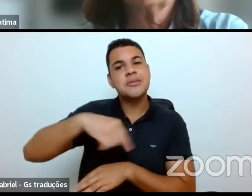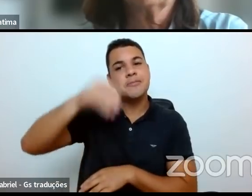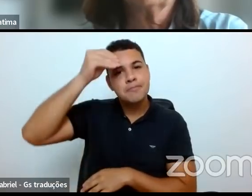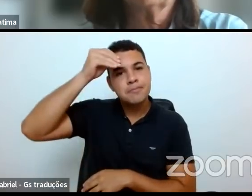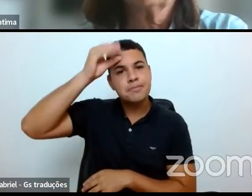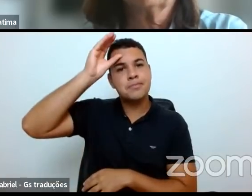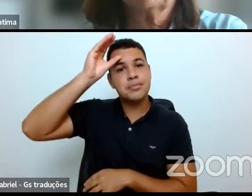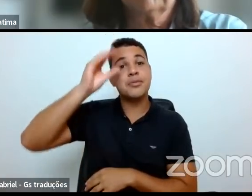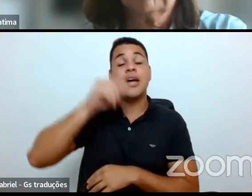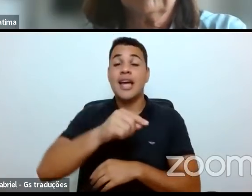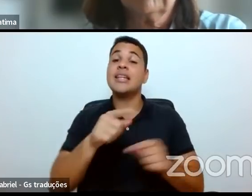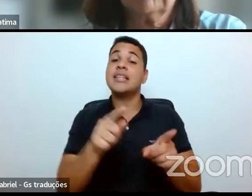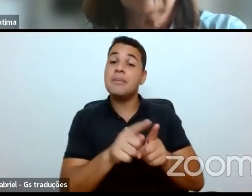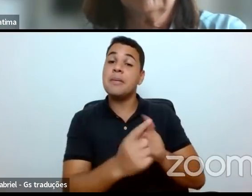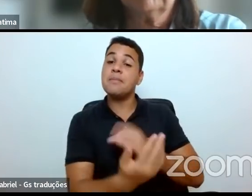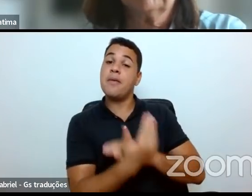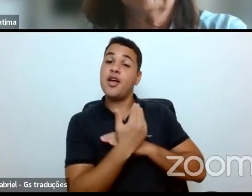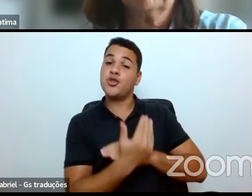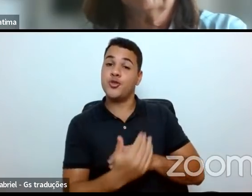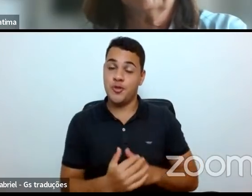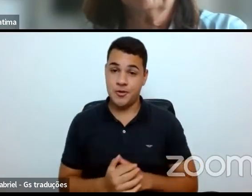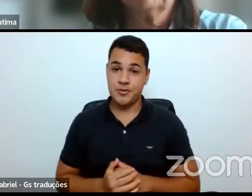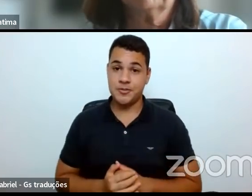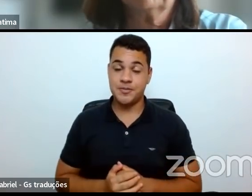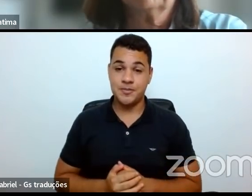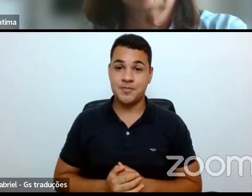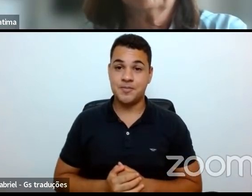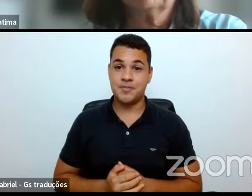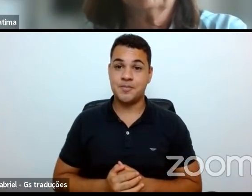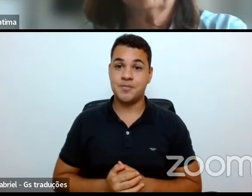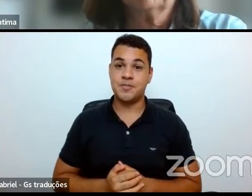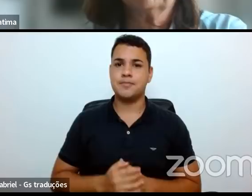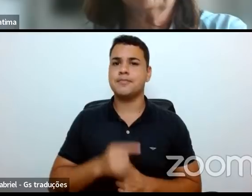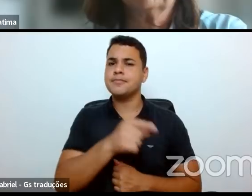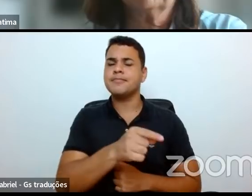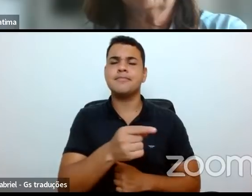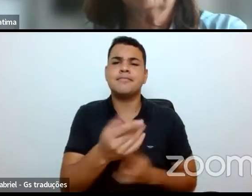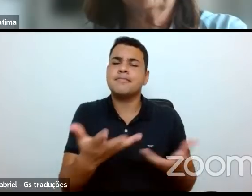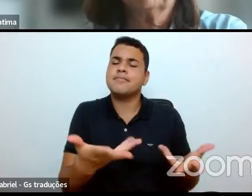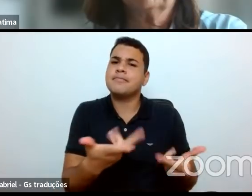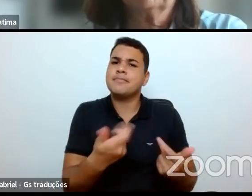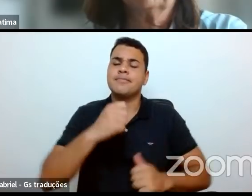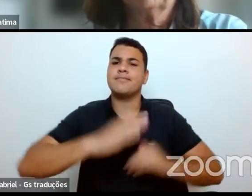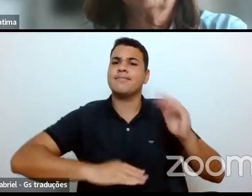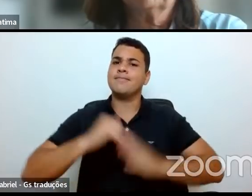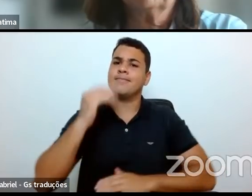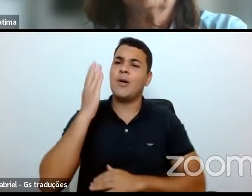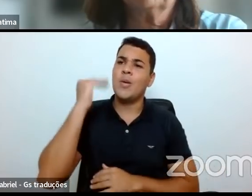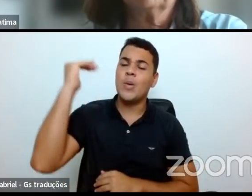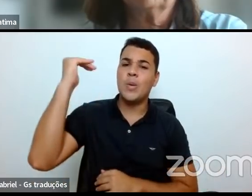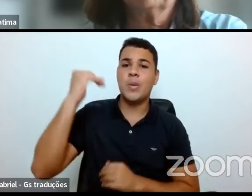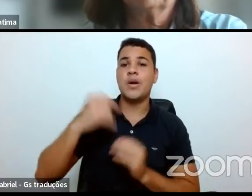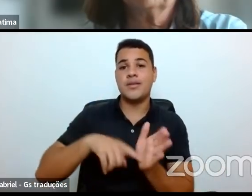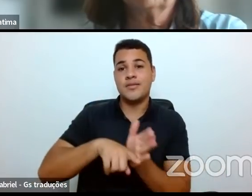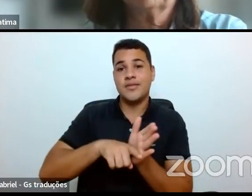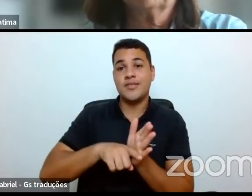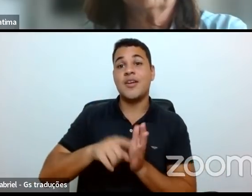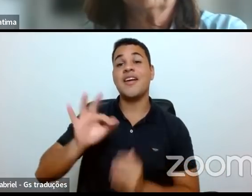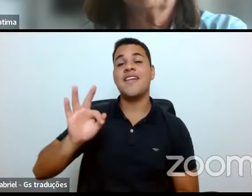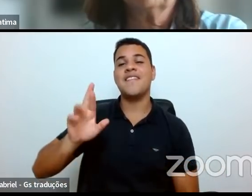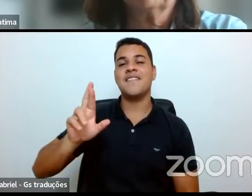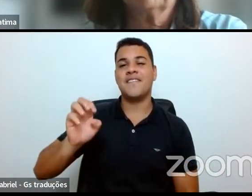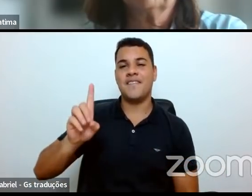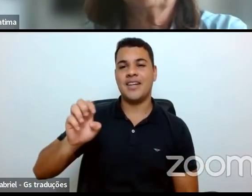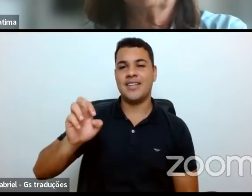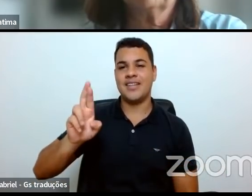que ajudou muito na minha formação, que foi um dos grandes cientistas dessa instituição, que foi o professor Frederico Simões